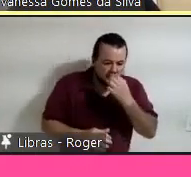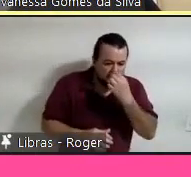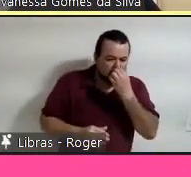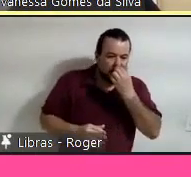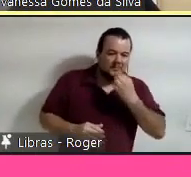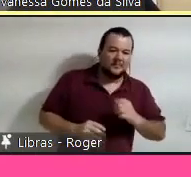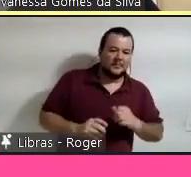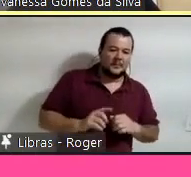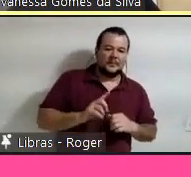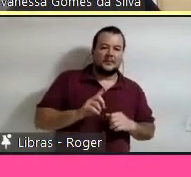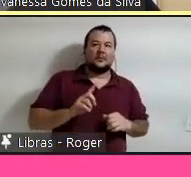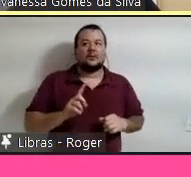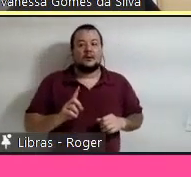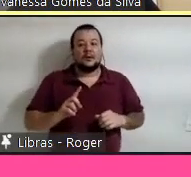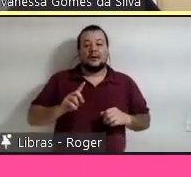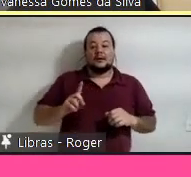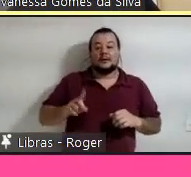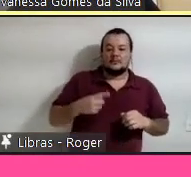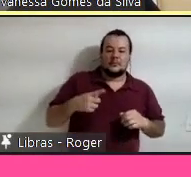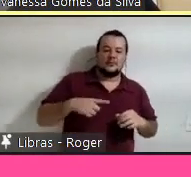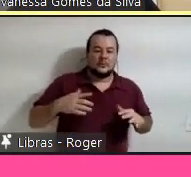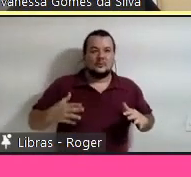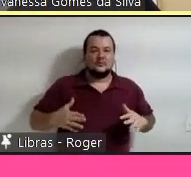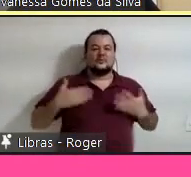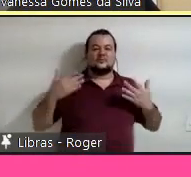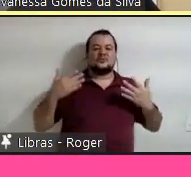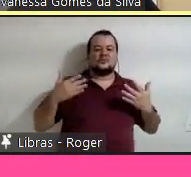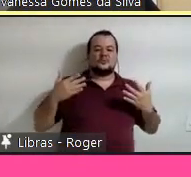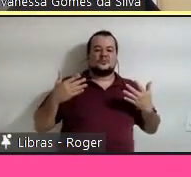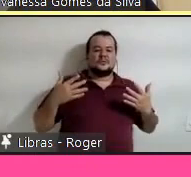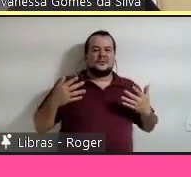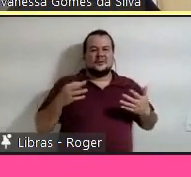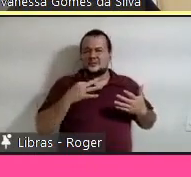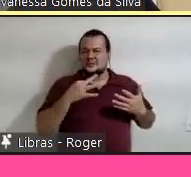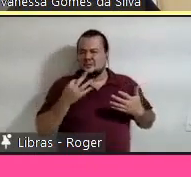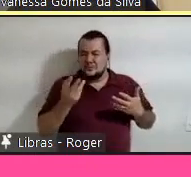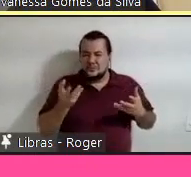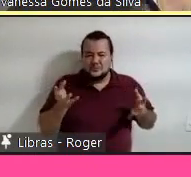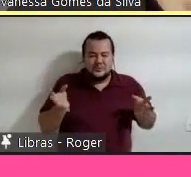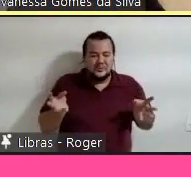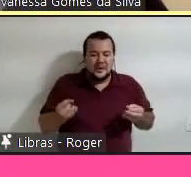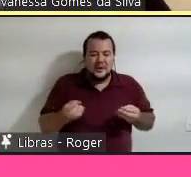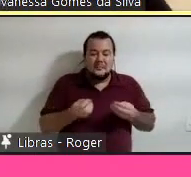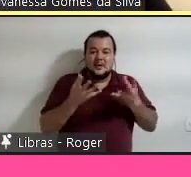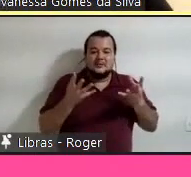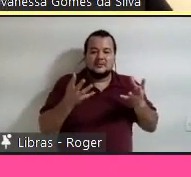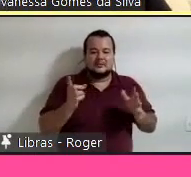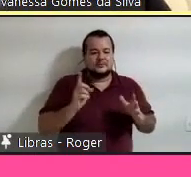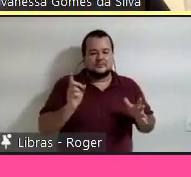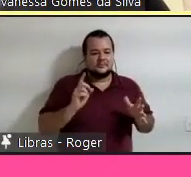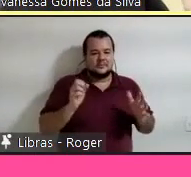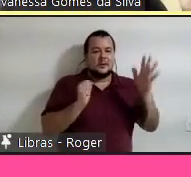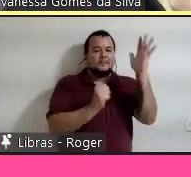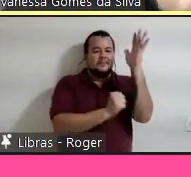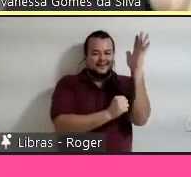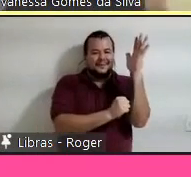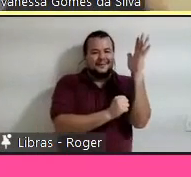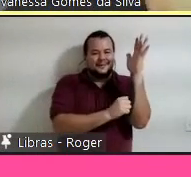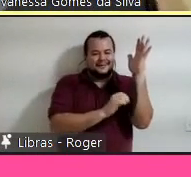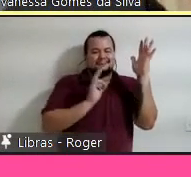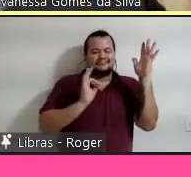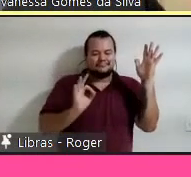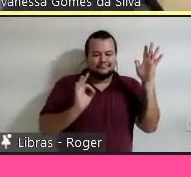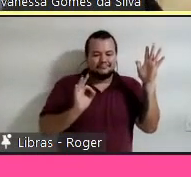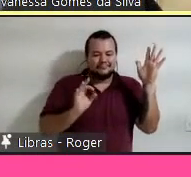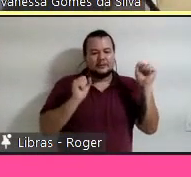Próximo grande surto dos alunos, nem tudo é maravilhoso, os mesmos materiais naturais sem seus problemas, madeira maravilhosa, ela pode